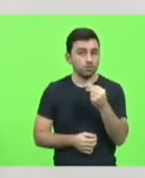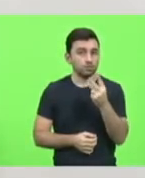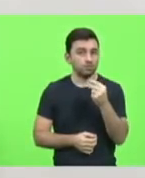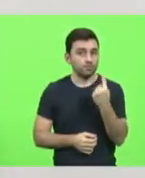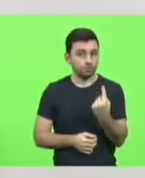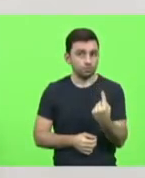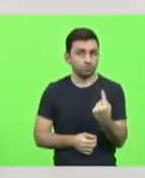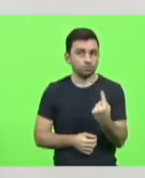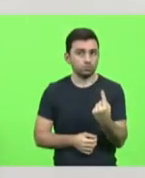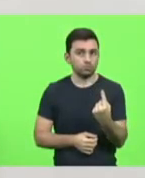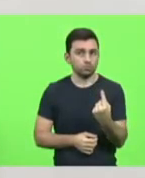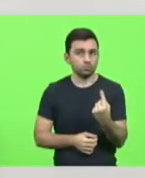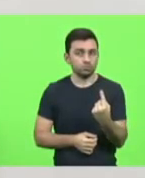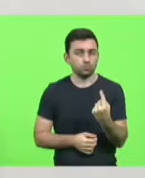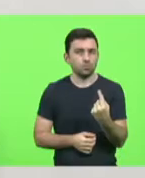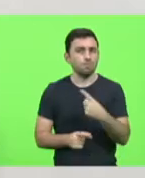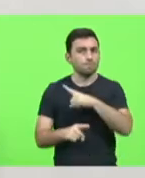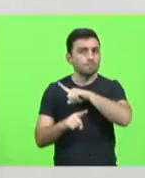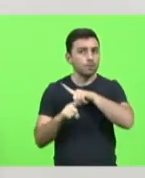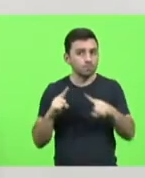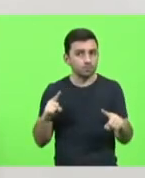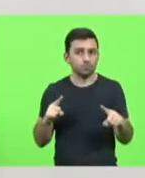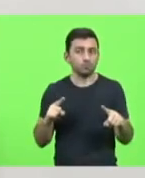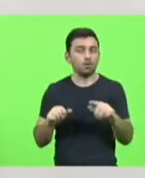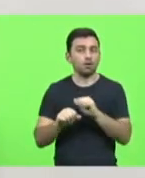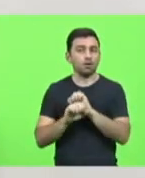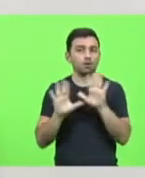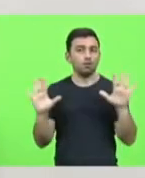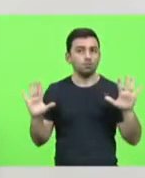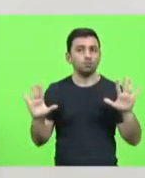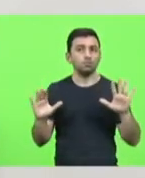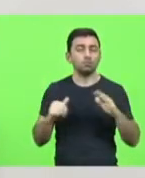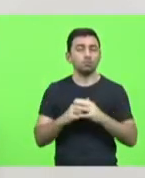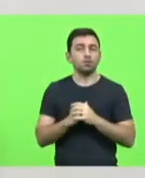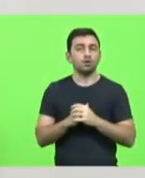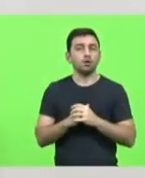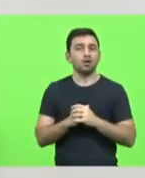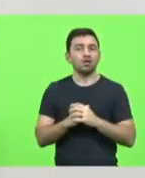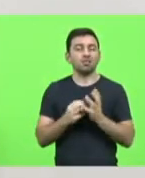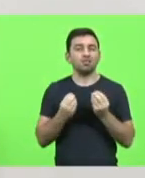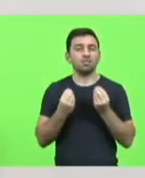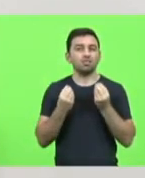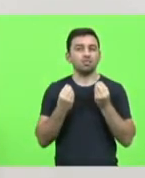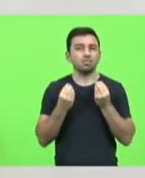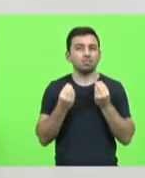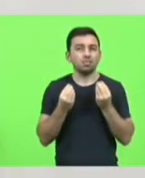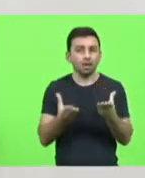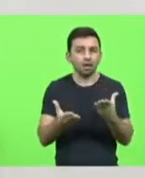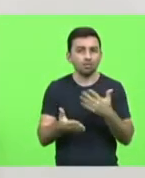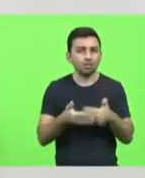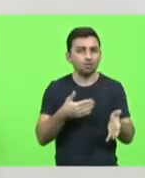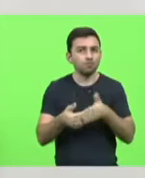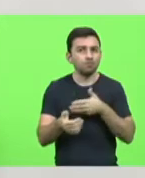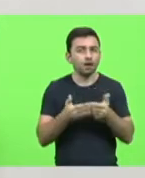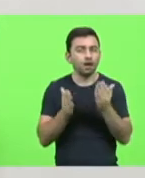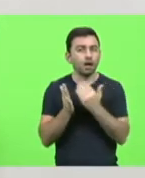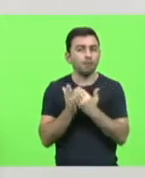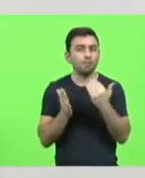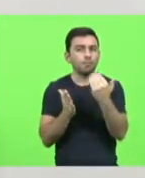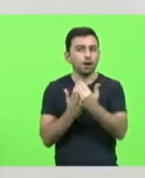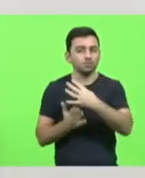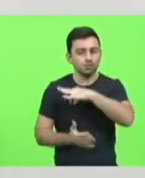de, está sendo bem claro aqui, deputado Gessé, conceder a qualquer título, vantagem, aumento,